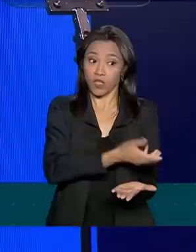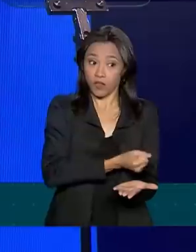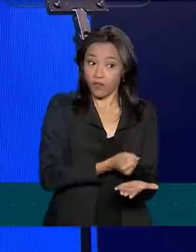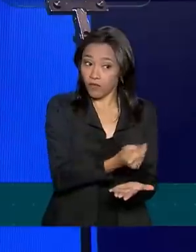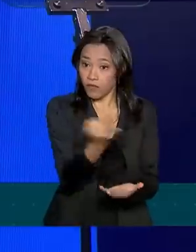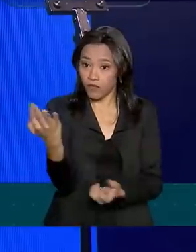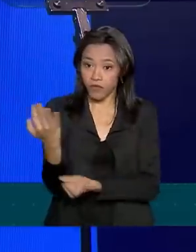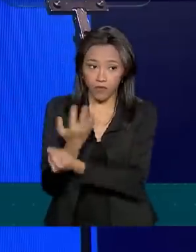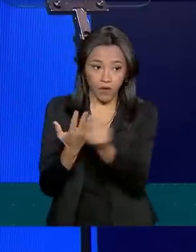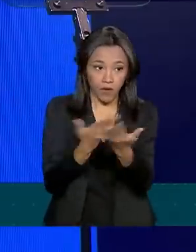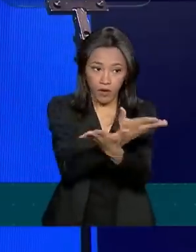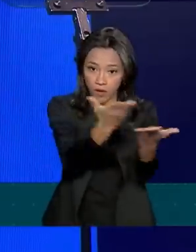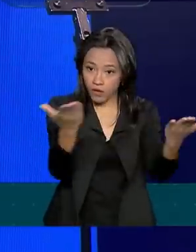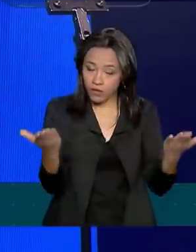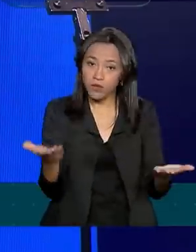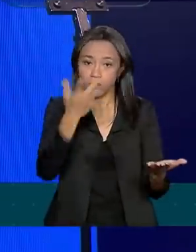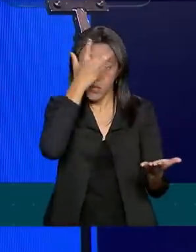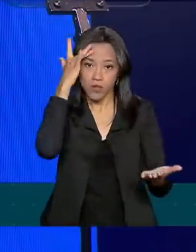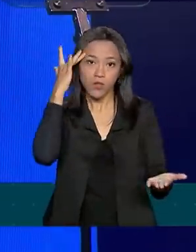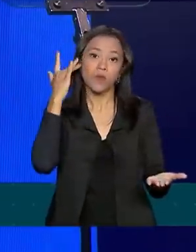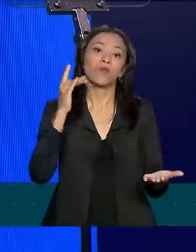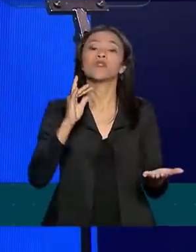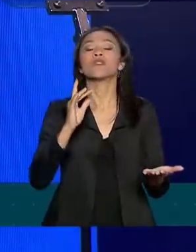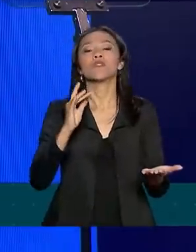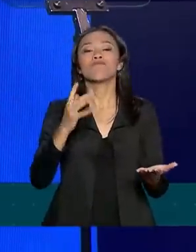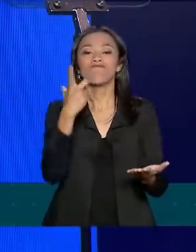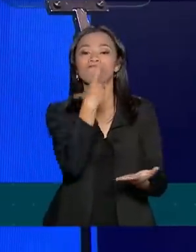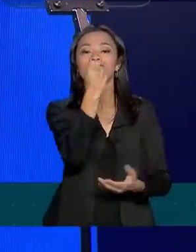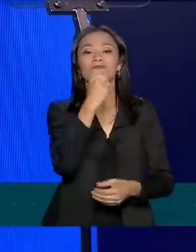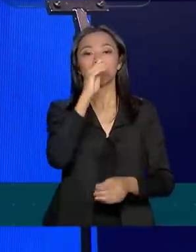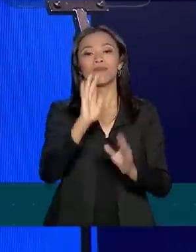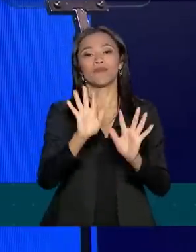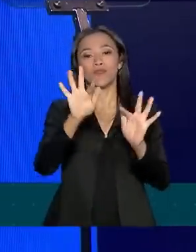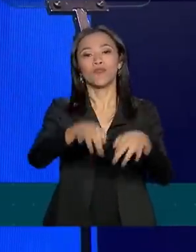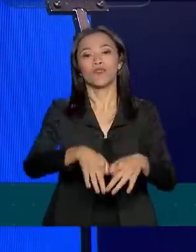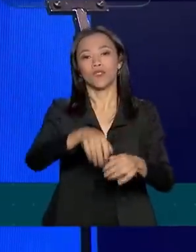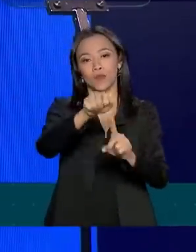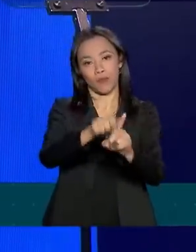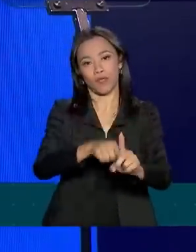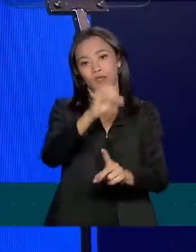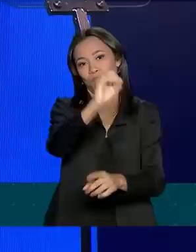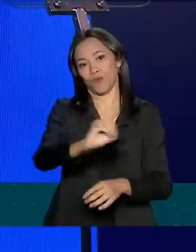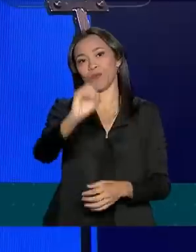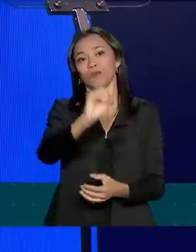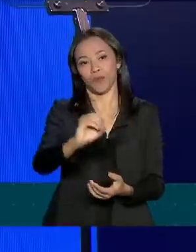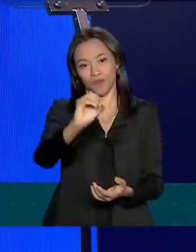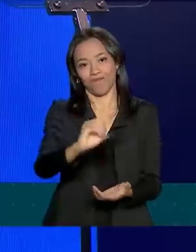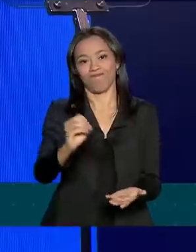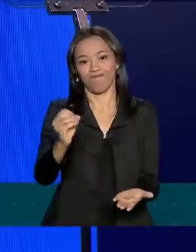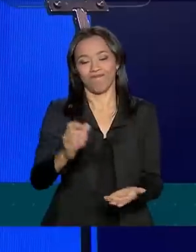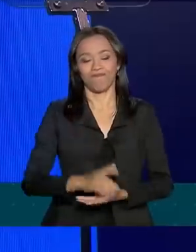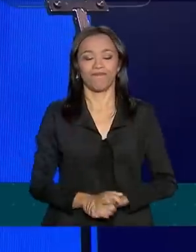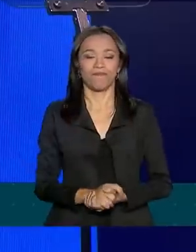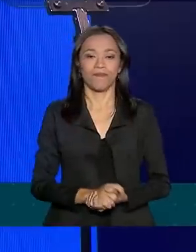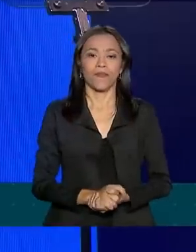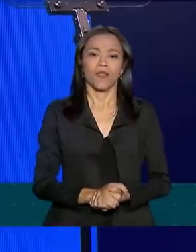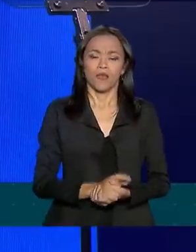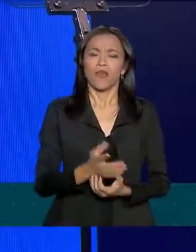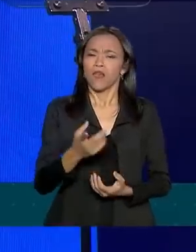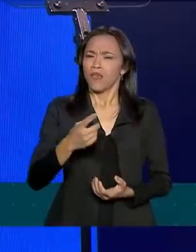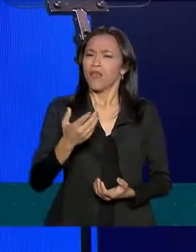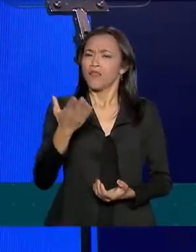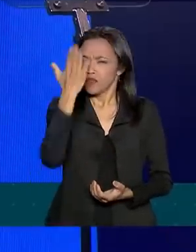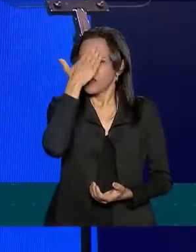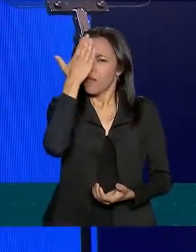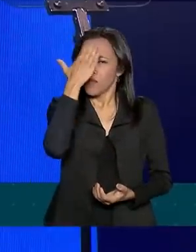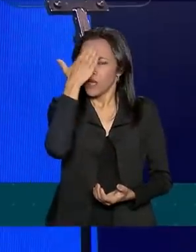no final do mês de outubro. E nós sabemos, tem muita gente melhor do que